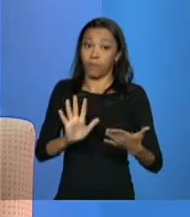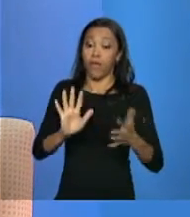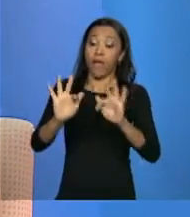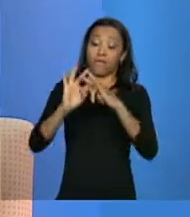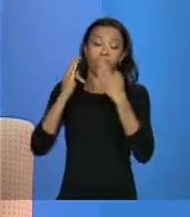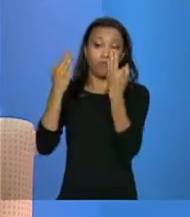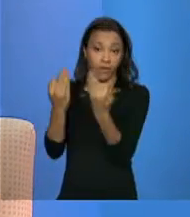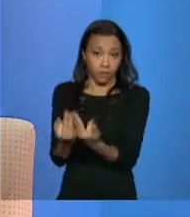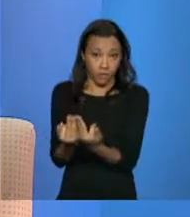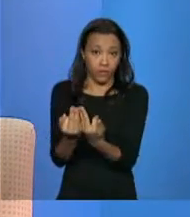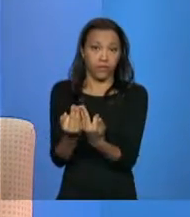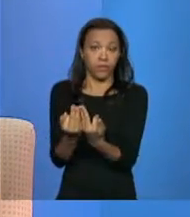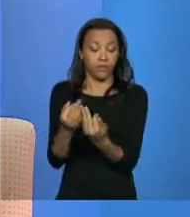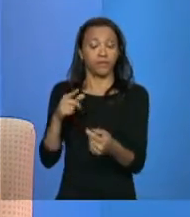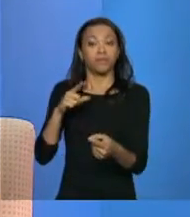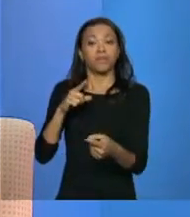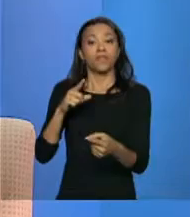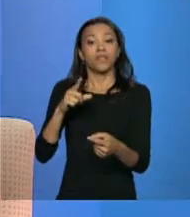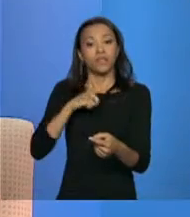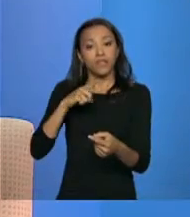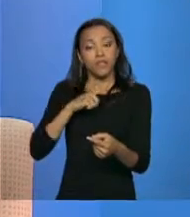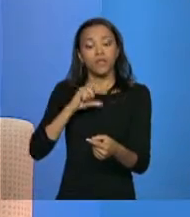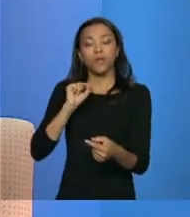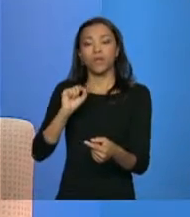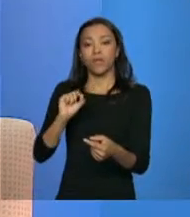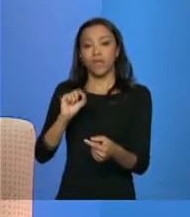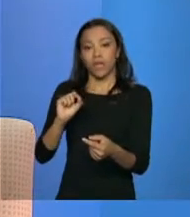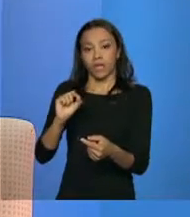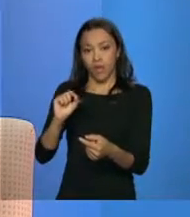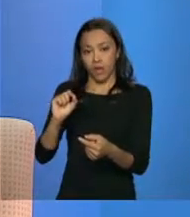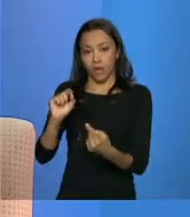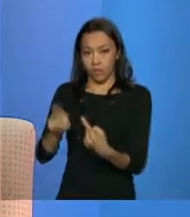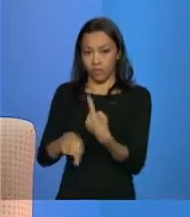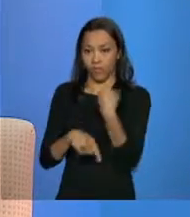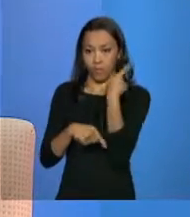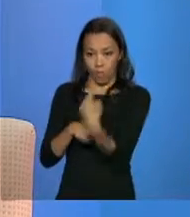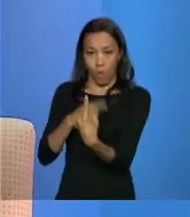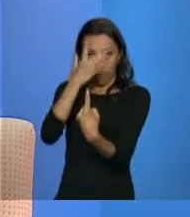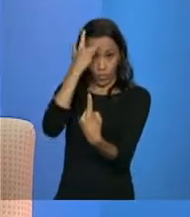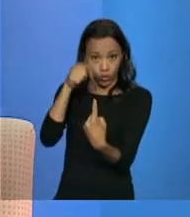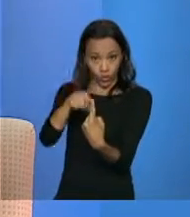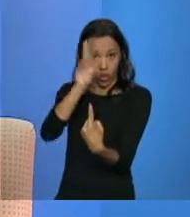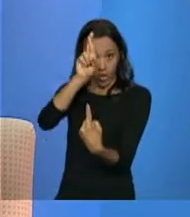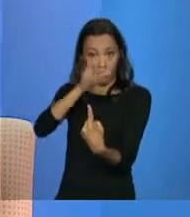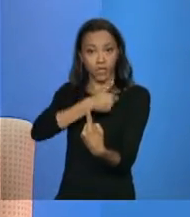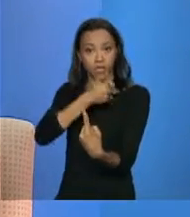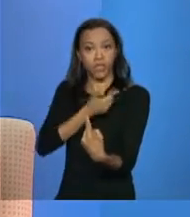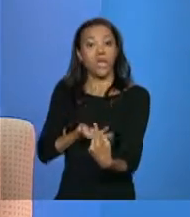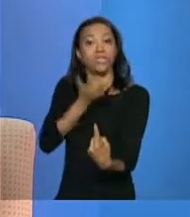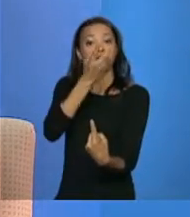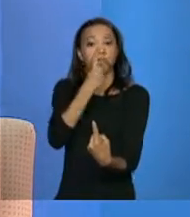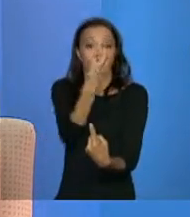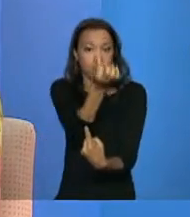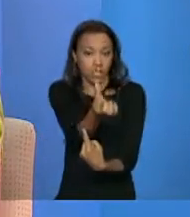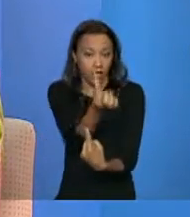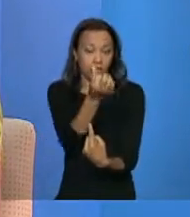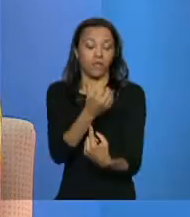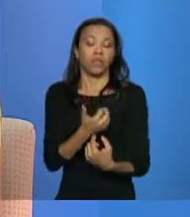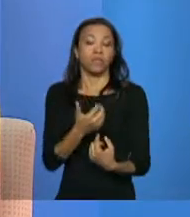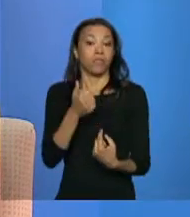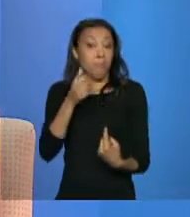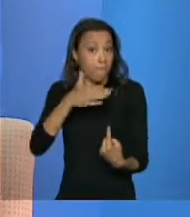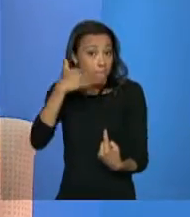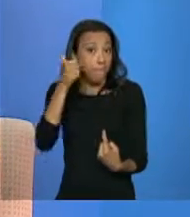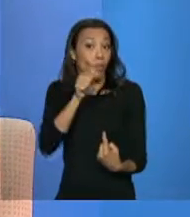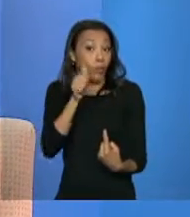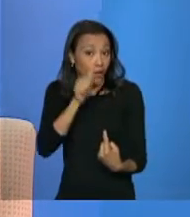no Cadastro Único tem uma figura que é central, que a gente chama de responsável familiar, né? Ele está acima de 16 anos, preferivelmente a mulher,